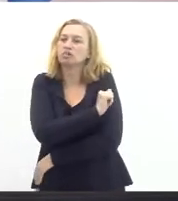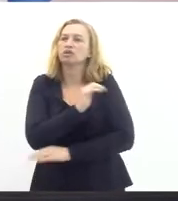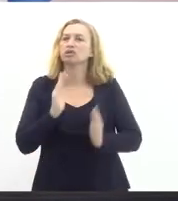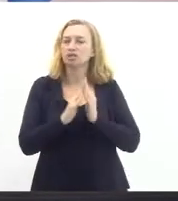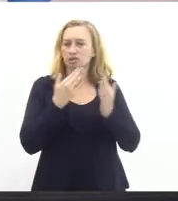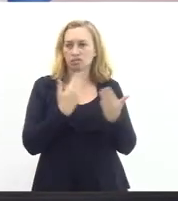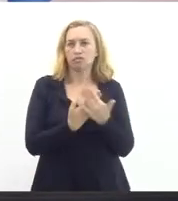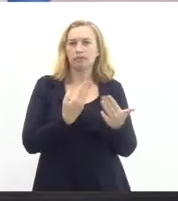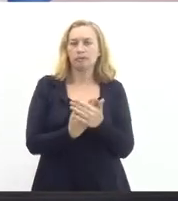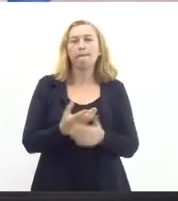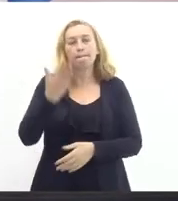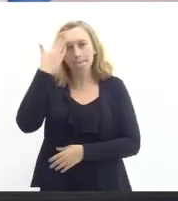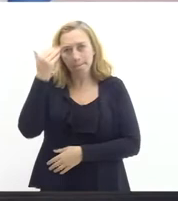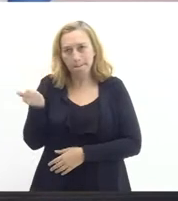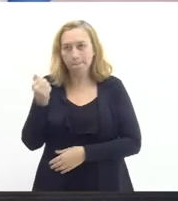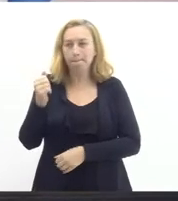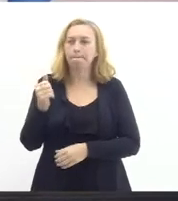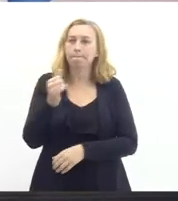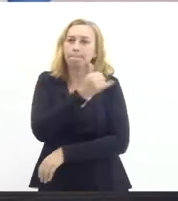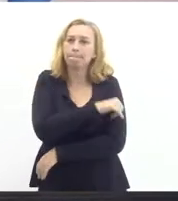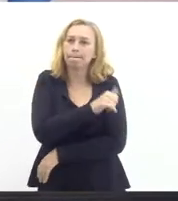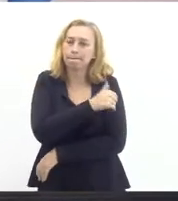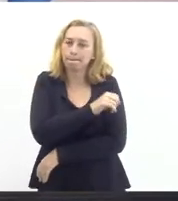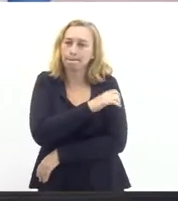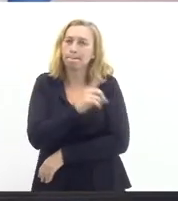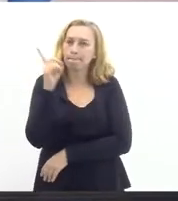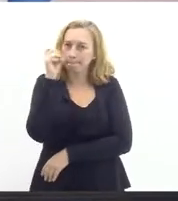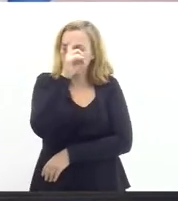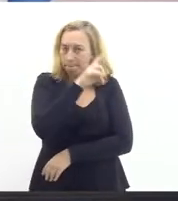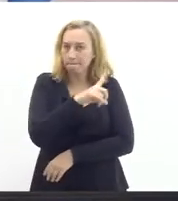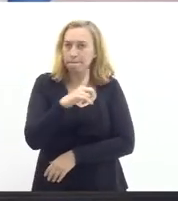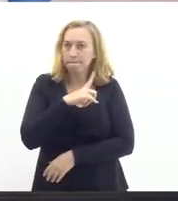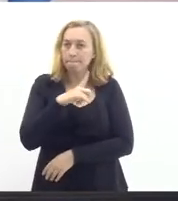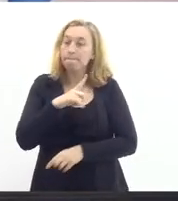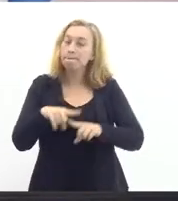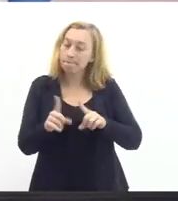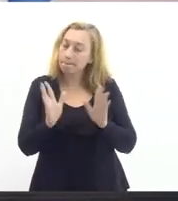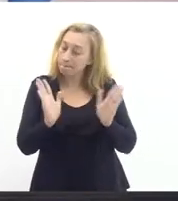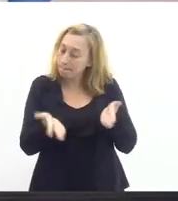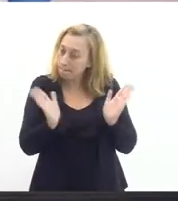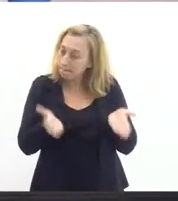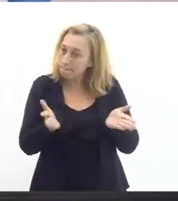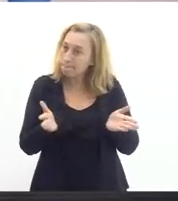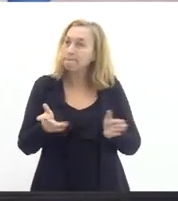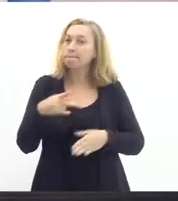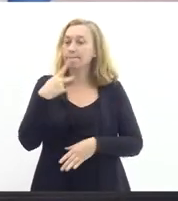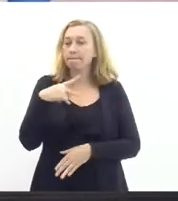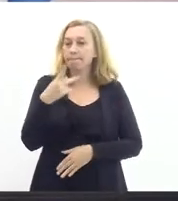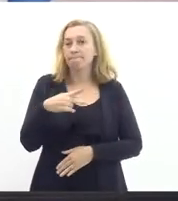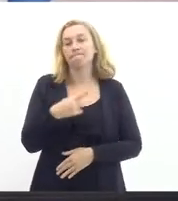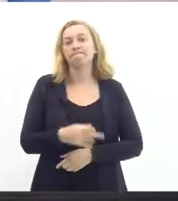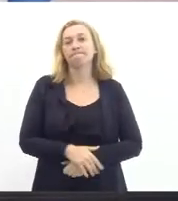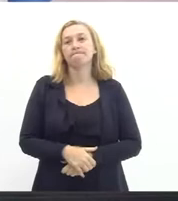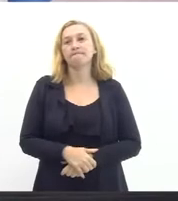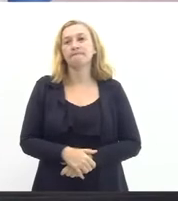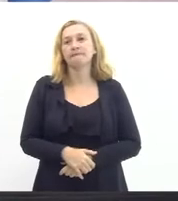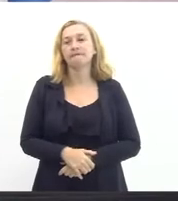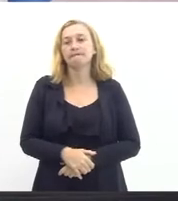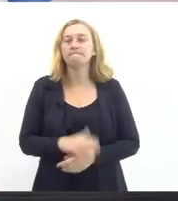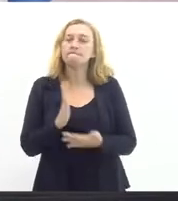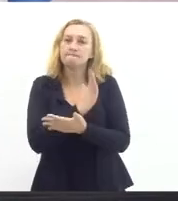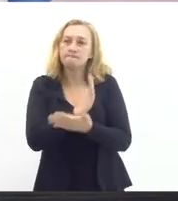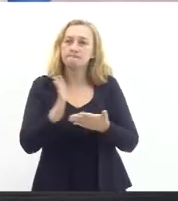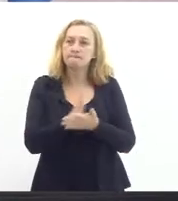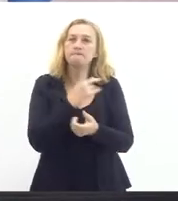A gente sabe que o Rio de Janeiro enfrenta um momento de dificuldades, mas eu quero já, na minha primeira fala, enfrentar alguns